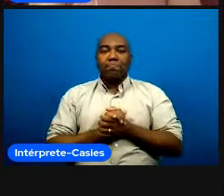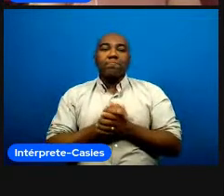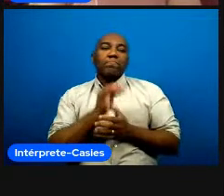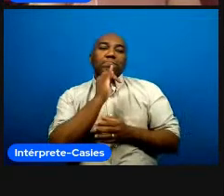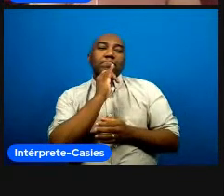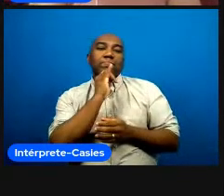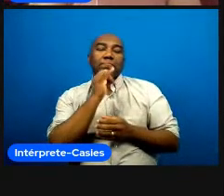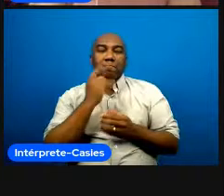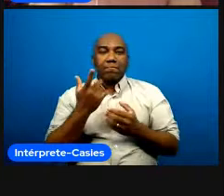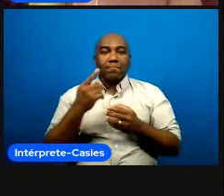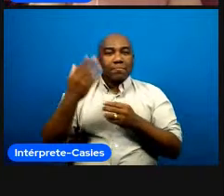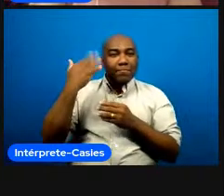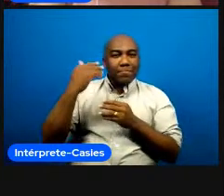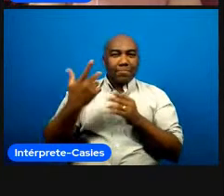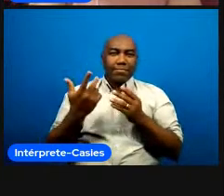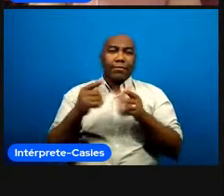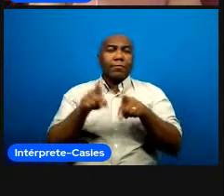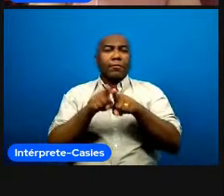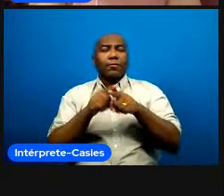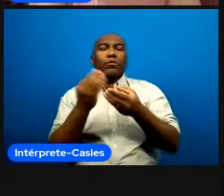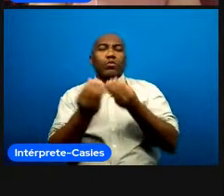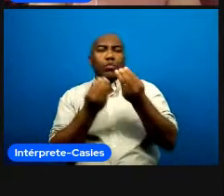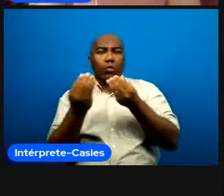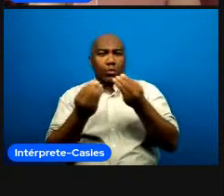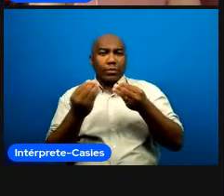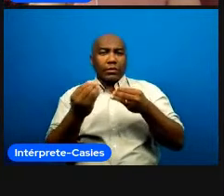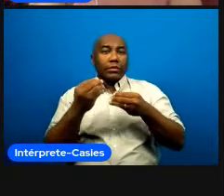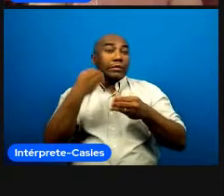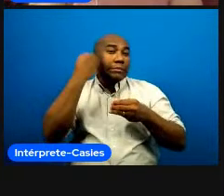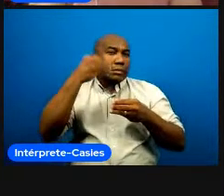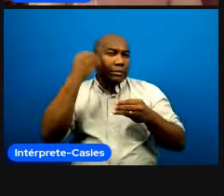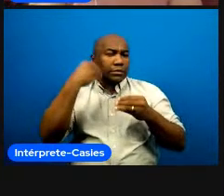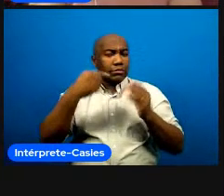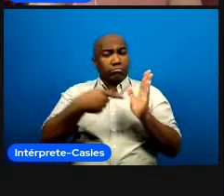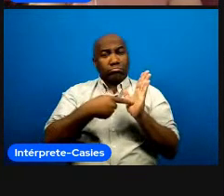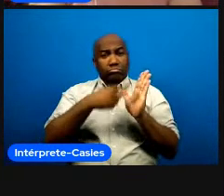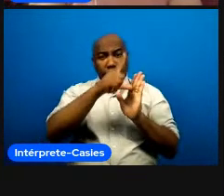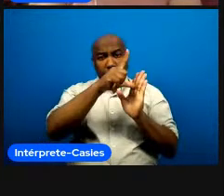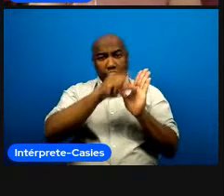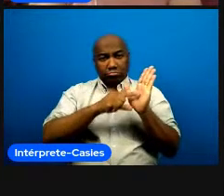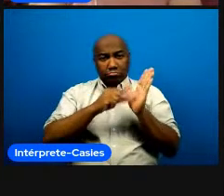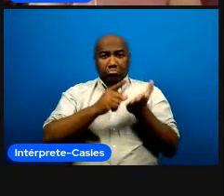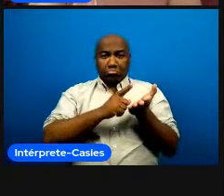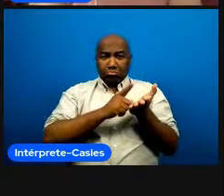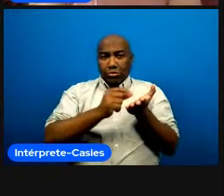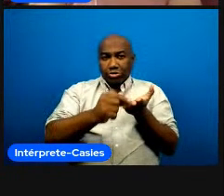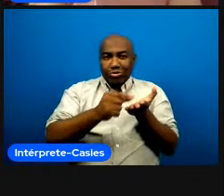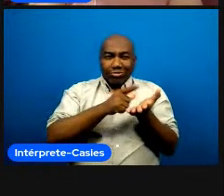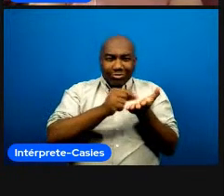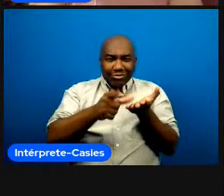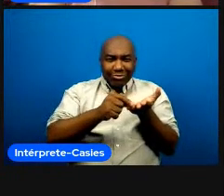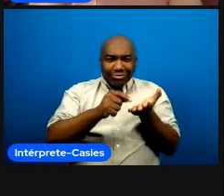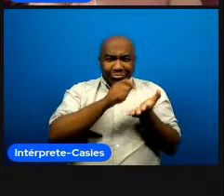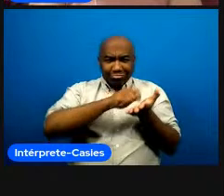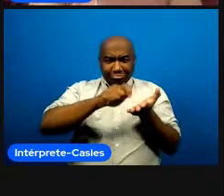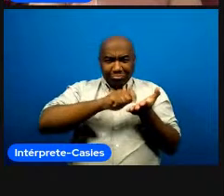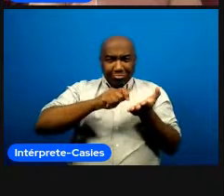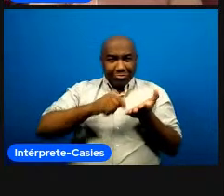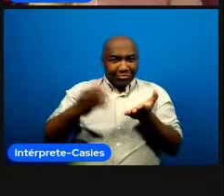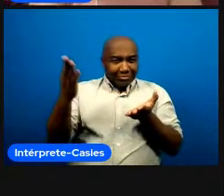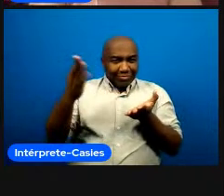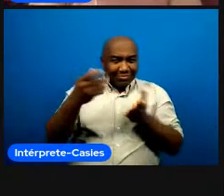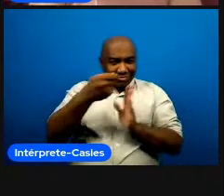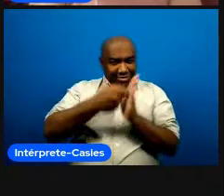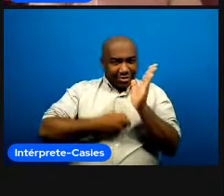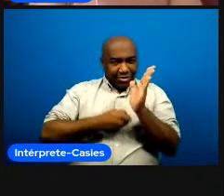vocês podem ver é um artigo mas o artigo de relato de experiência vocês podem dar um print aí depois procurar por esse texto se eu